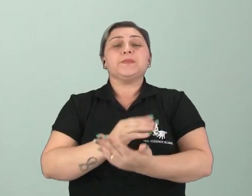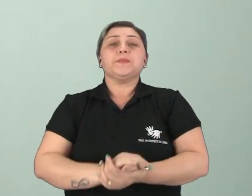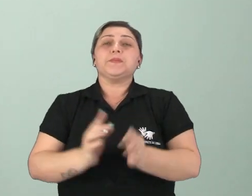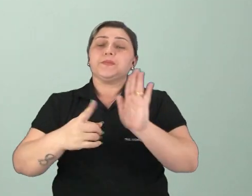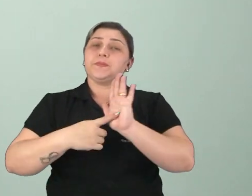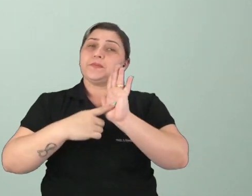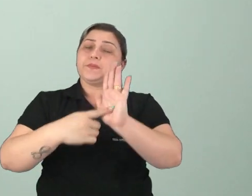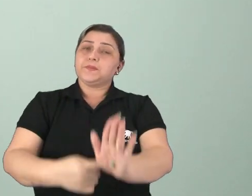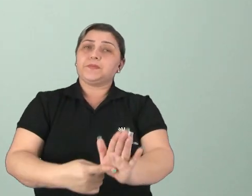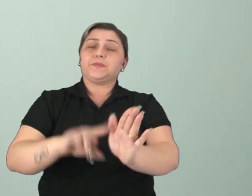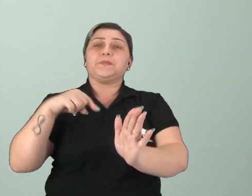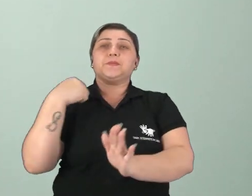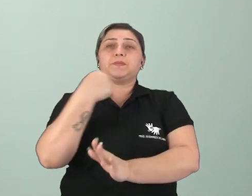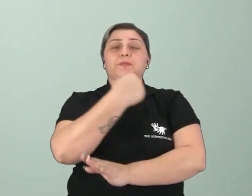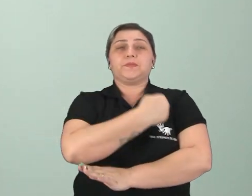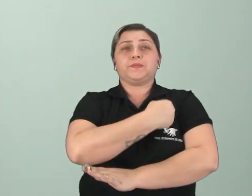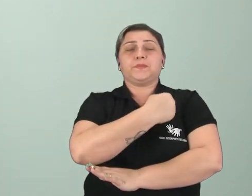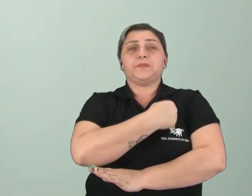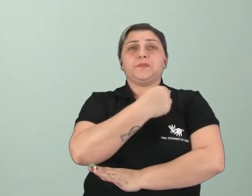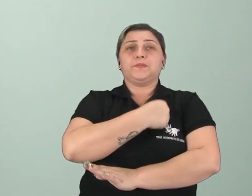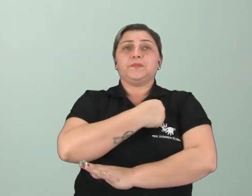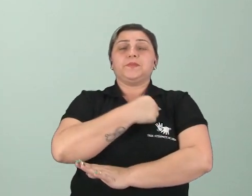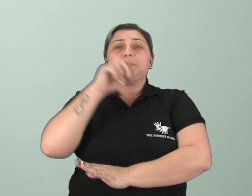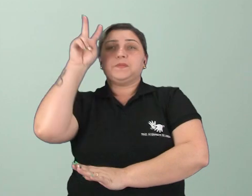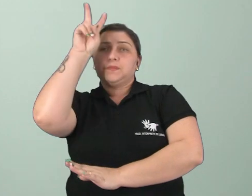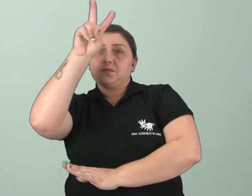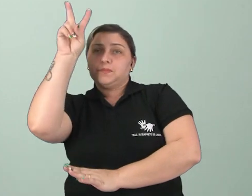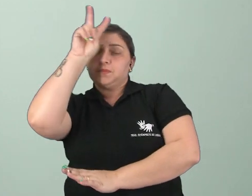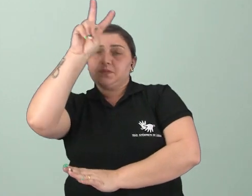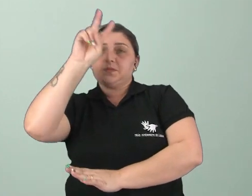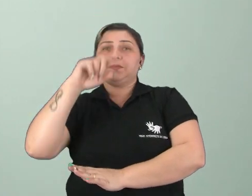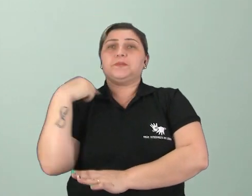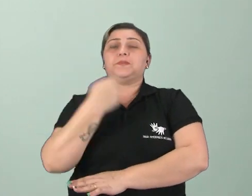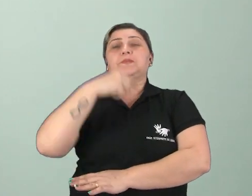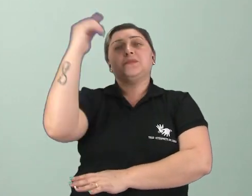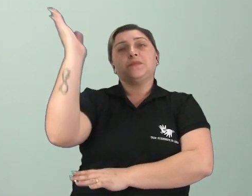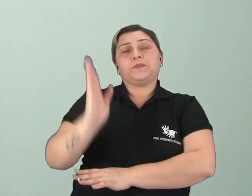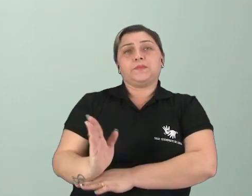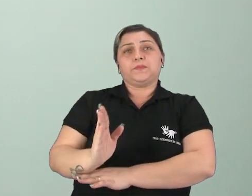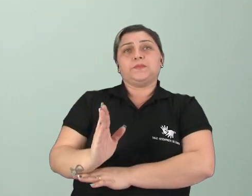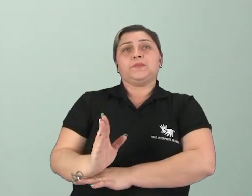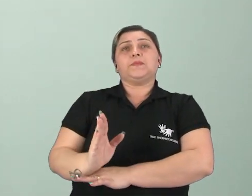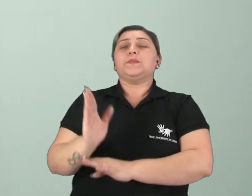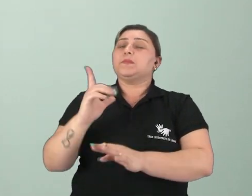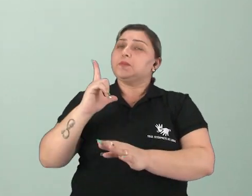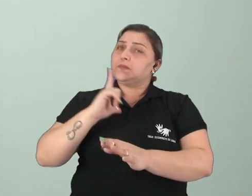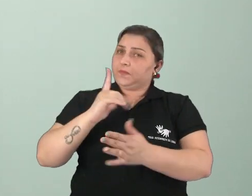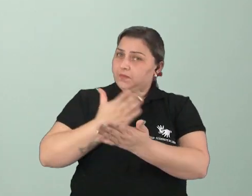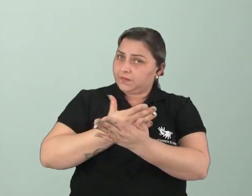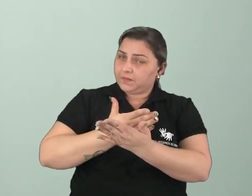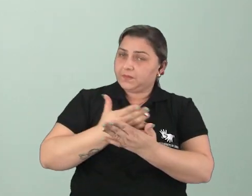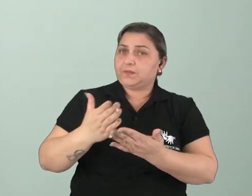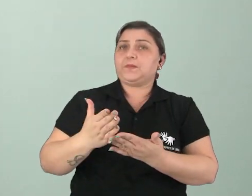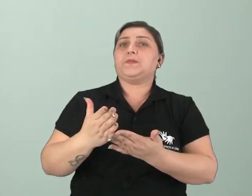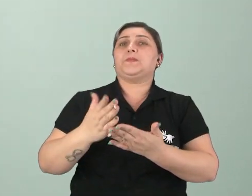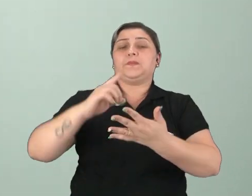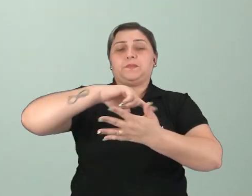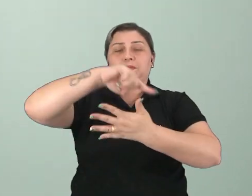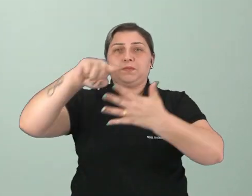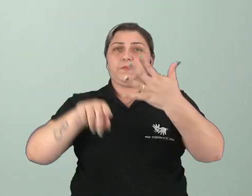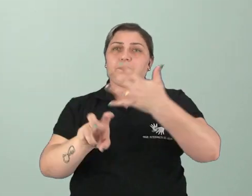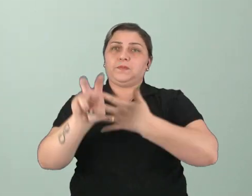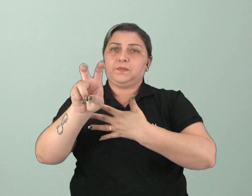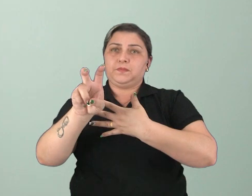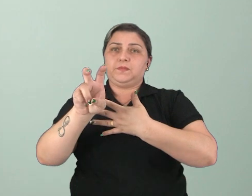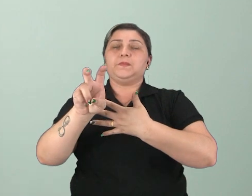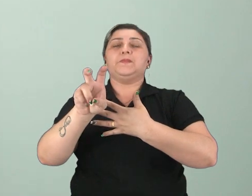mostram que a nossa história, a história do nosso Brasil, ela é contada e tem de ser contada nesses cinco